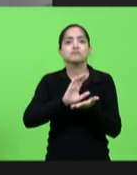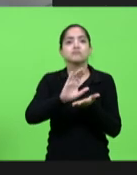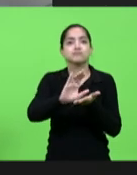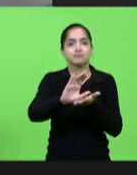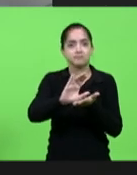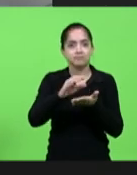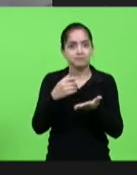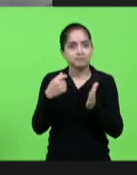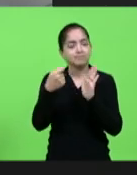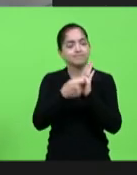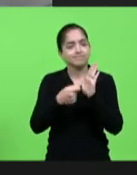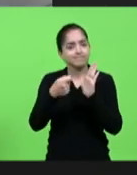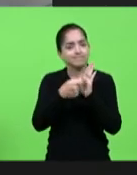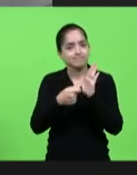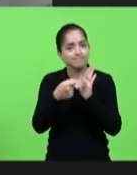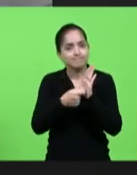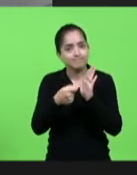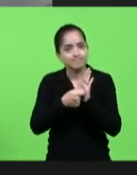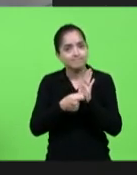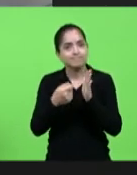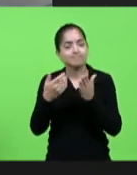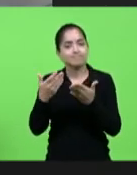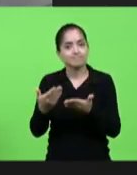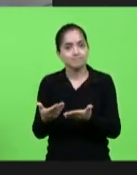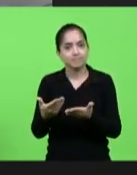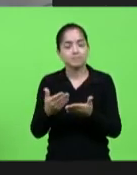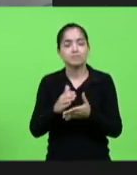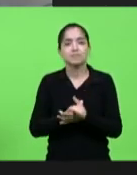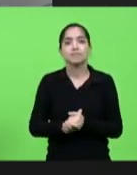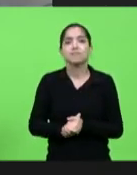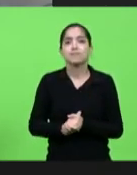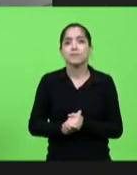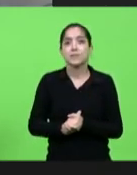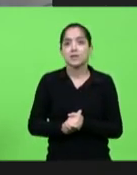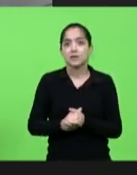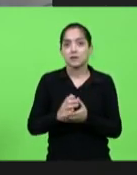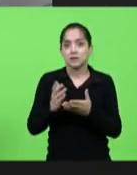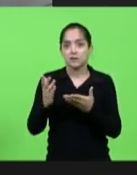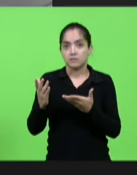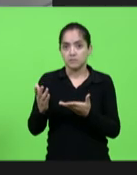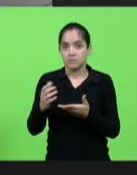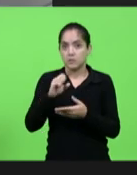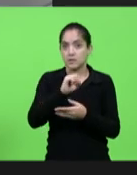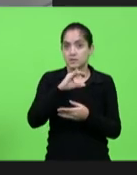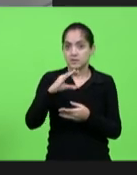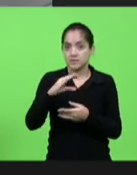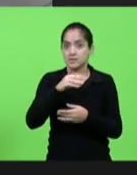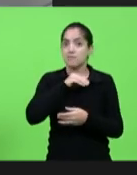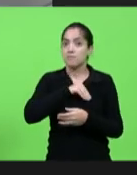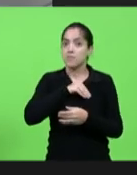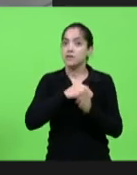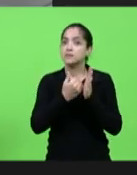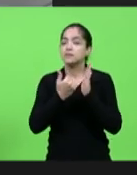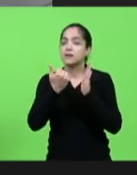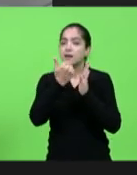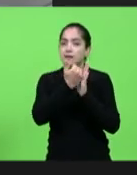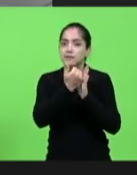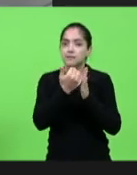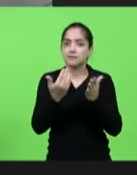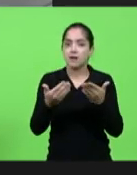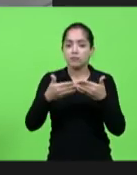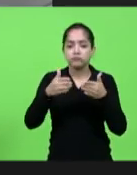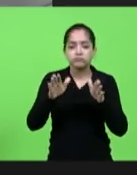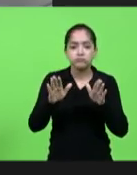pela transferência de renda por meio do auxílio catarina o SC mais renda agora abrindo